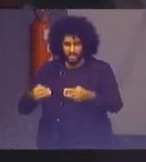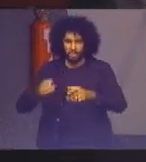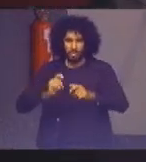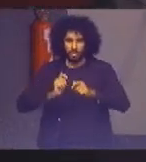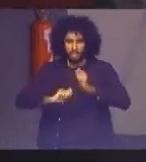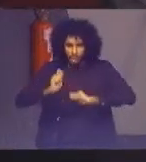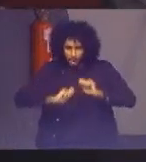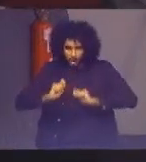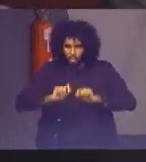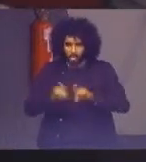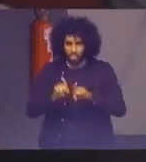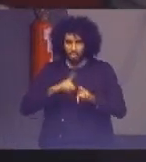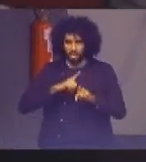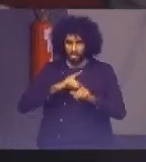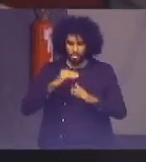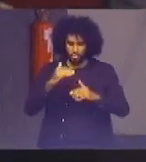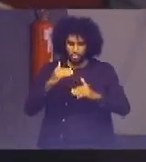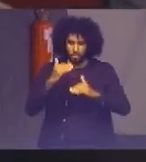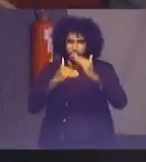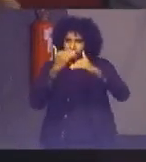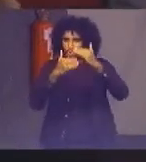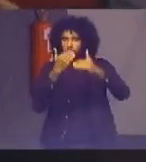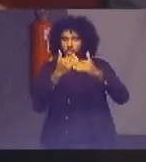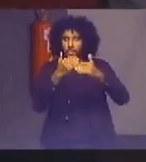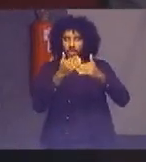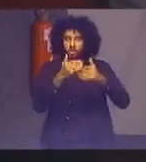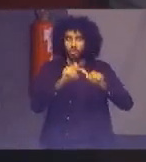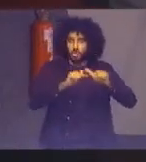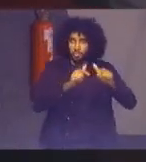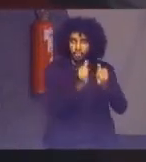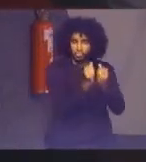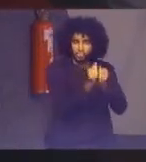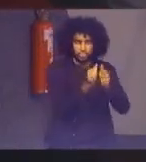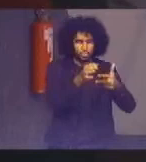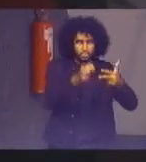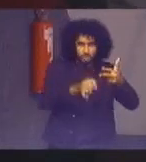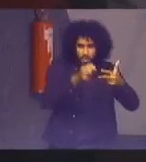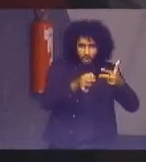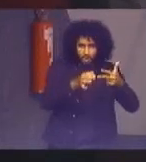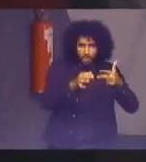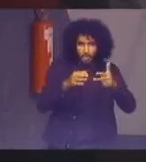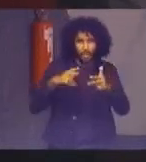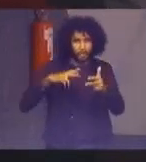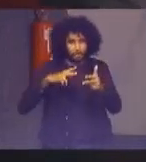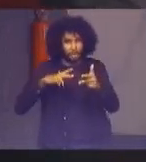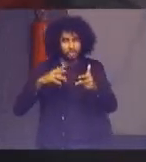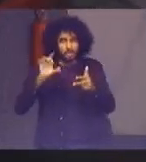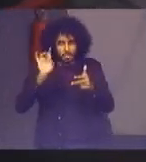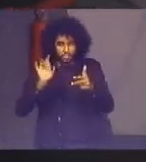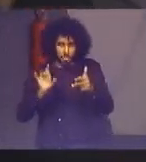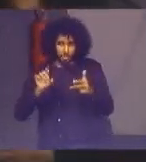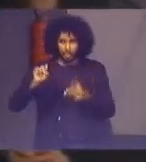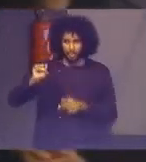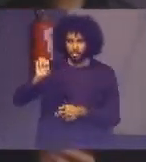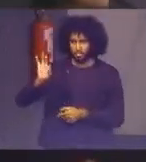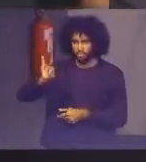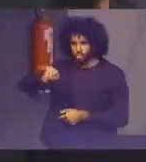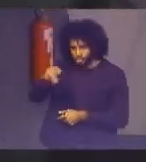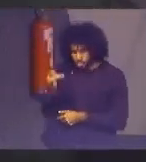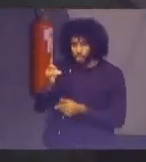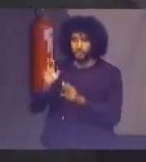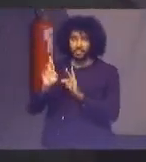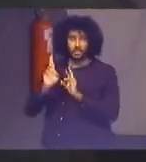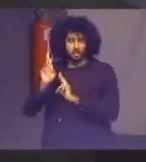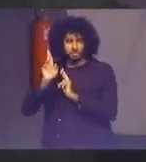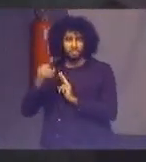desenvolvendo atividades com o Poder Judiciário, em particular com a STJ, e esperamos, então, que por meio